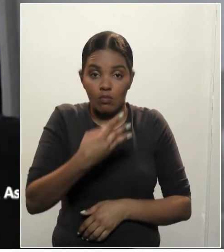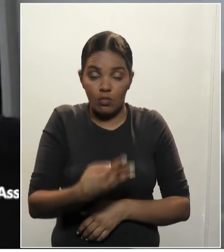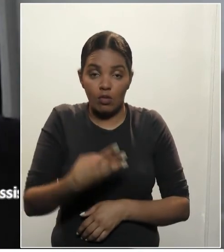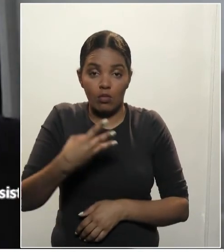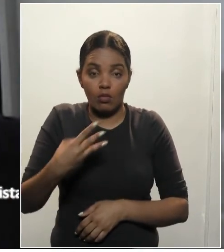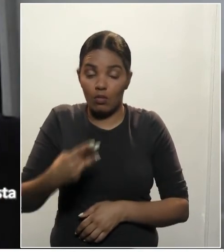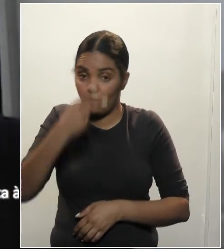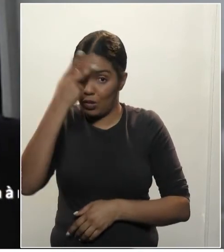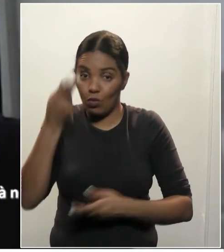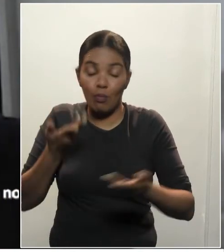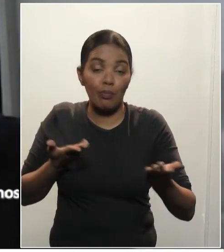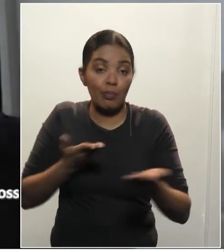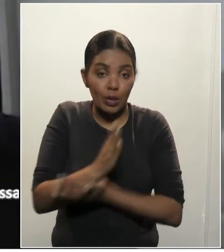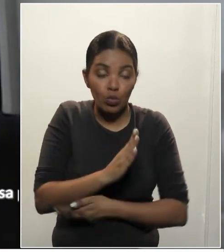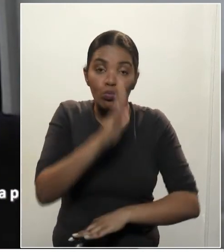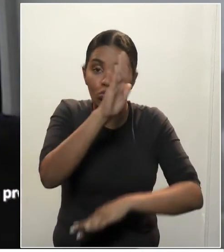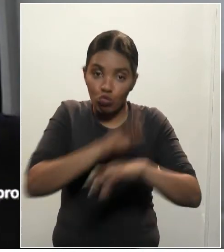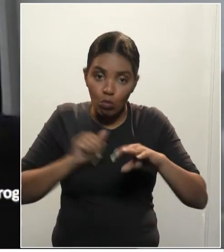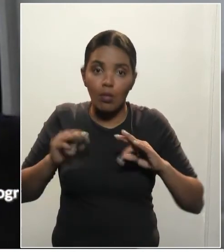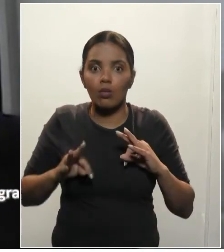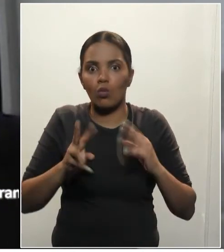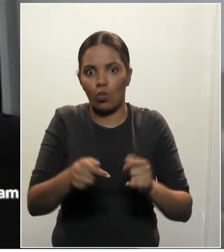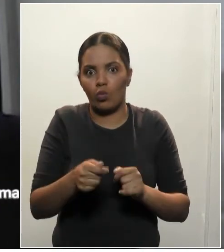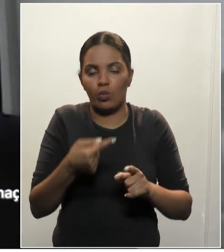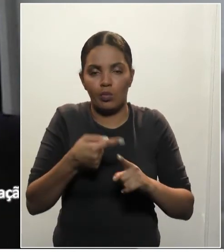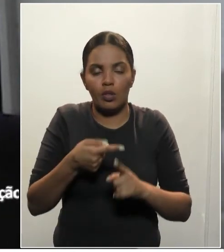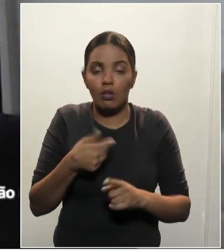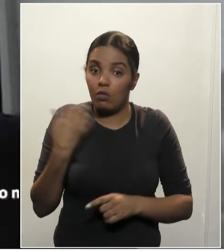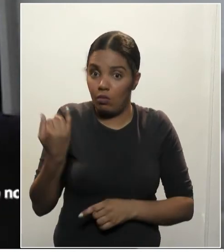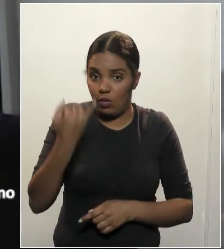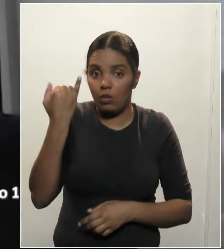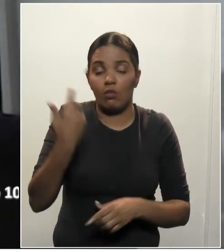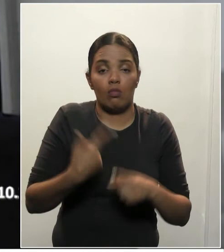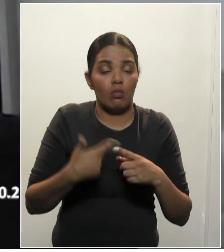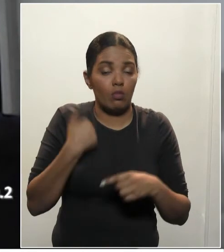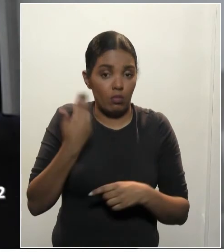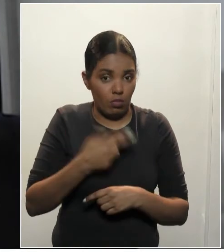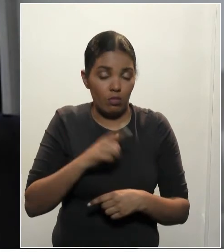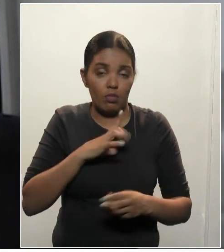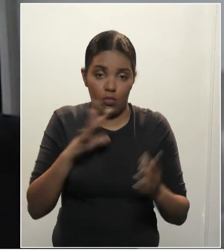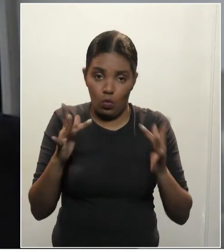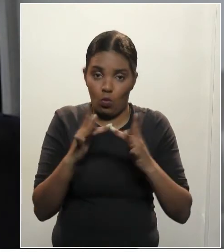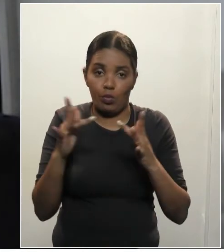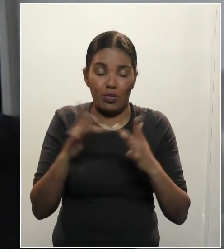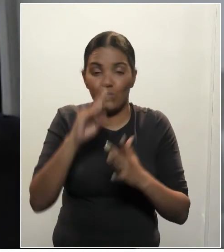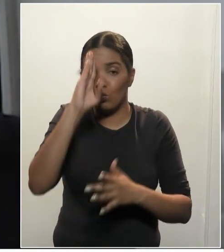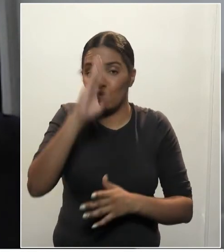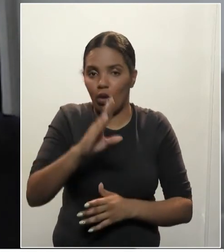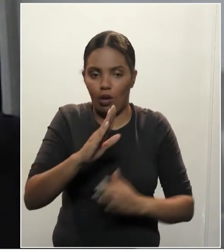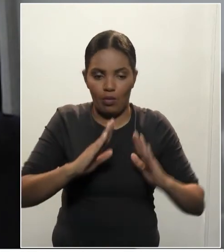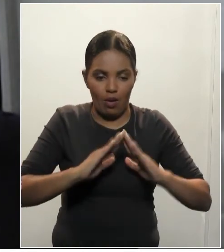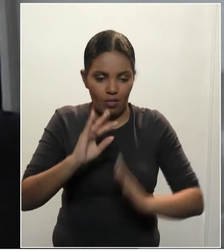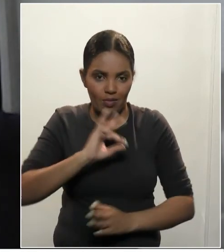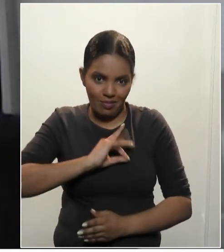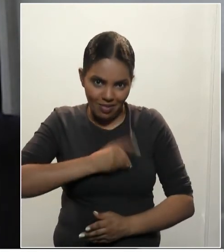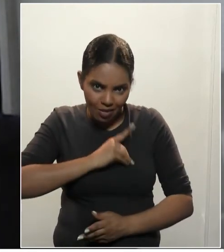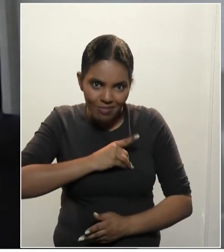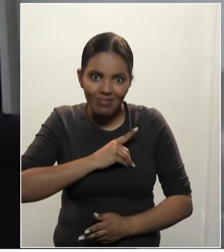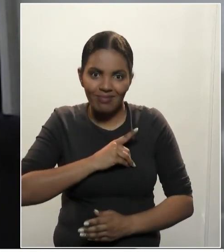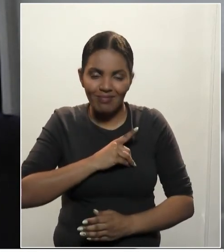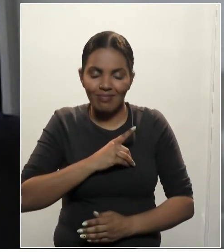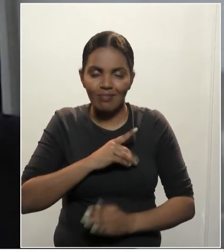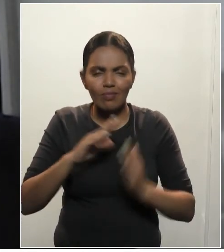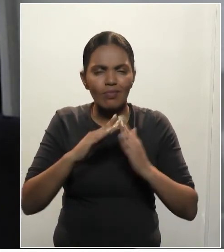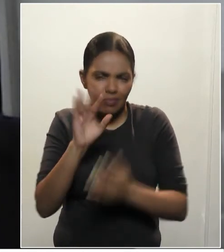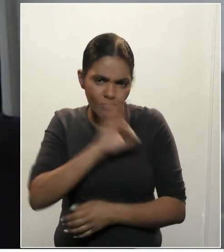aprovados no concurso. É muito importante, estamos em contato direto com as delegacias de polícia. Todas estão sofrendo